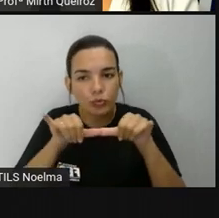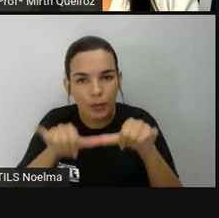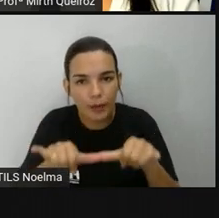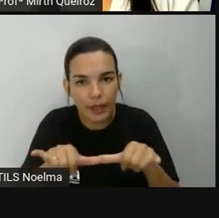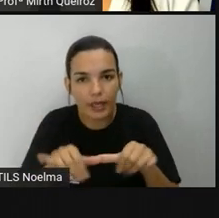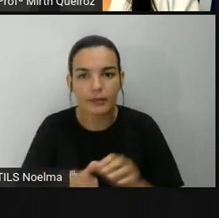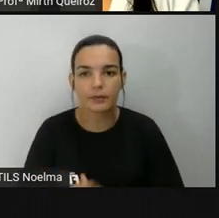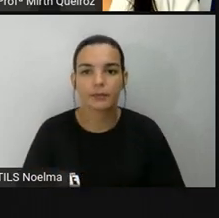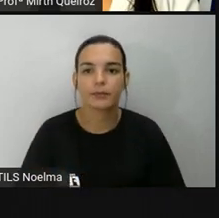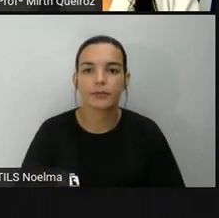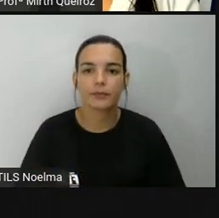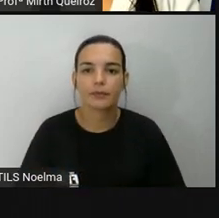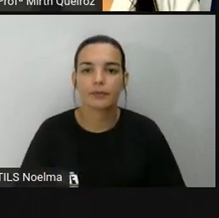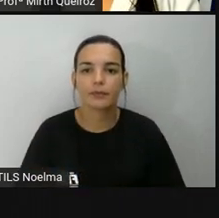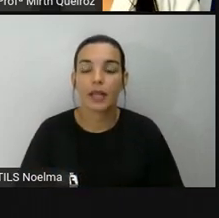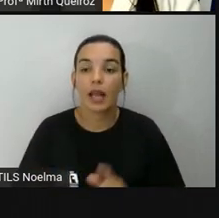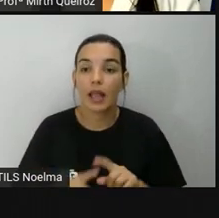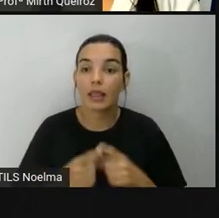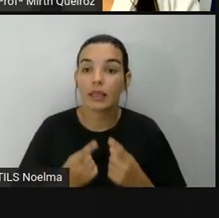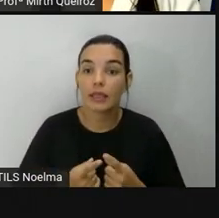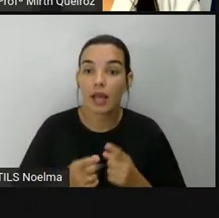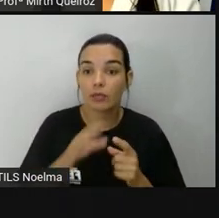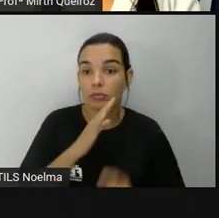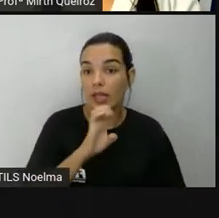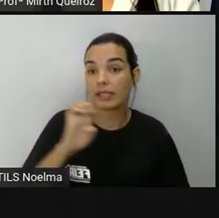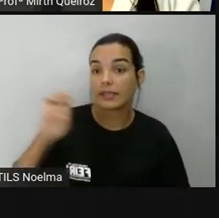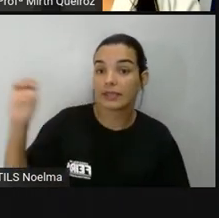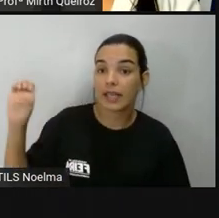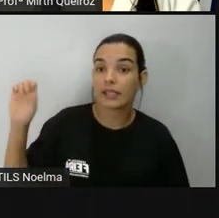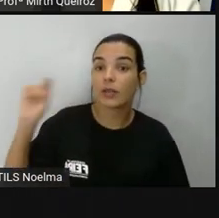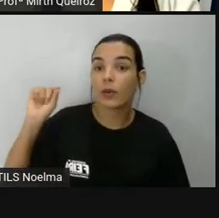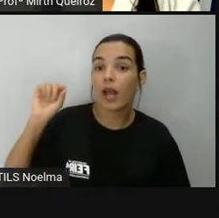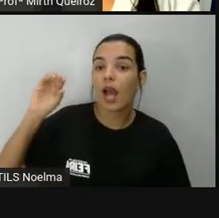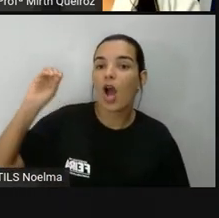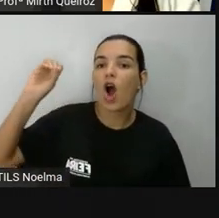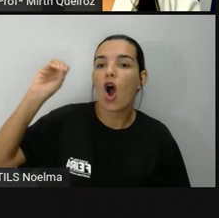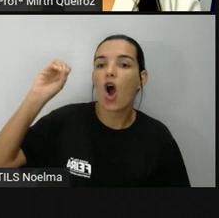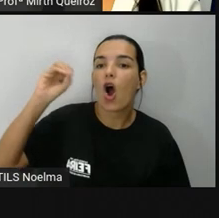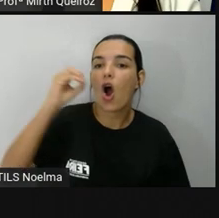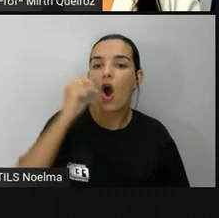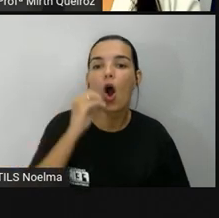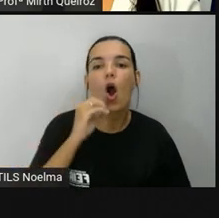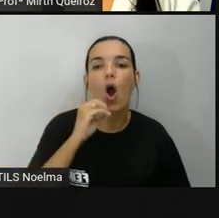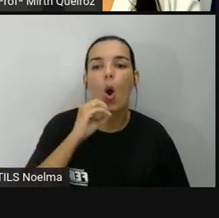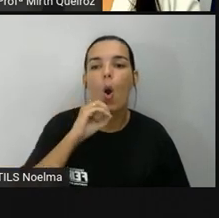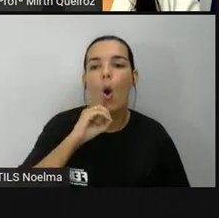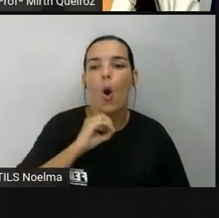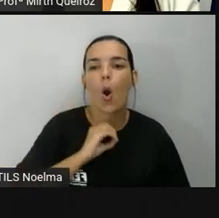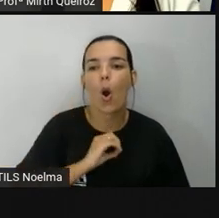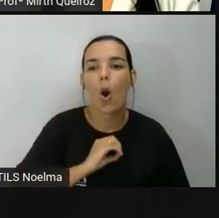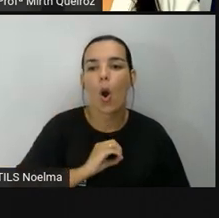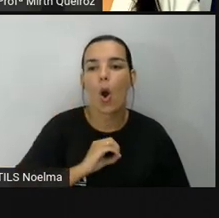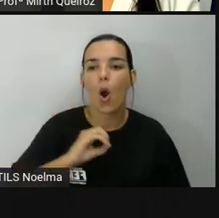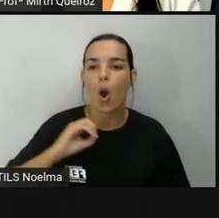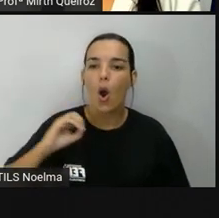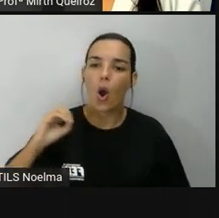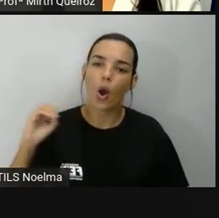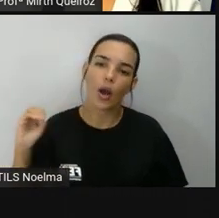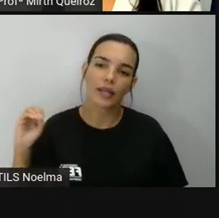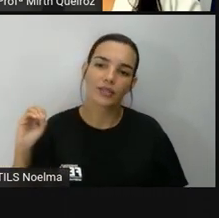é leste. Então, isso significa que a nossa esquerda vai ser o quê, gente? A nossa esquerda vai ser